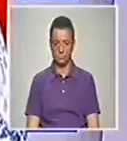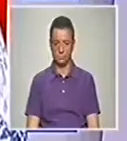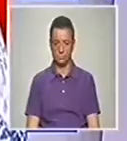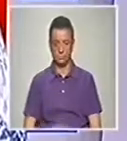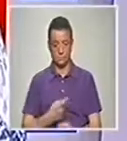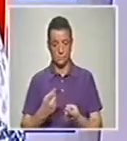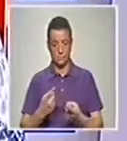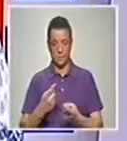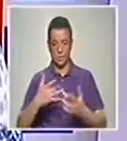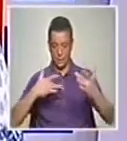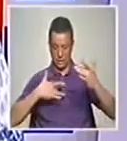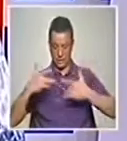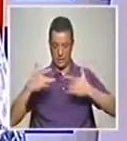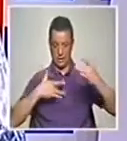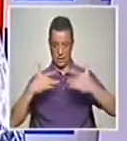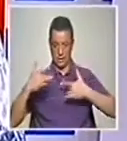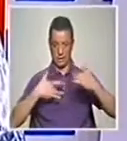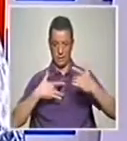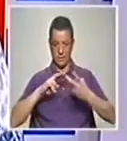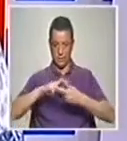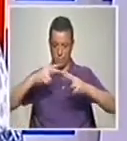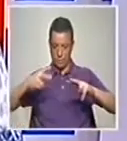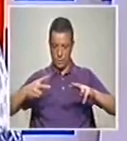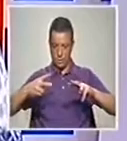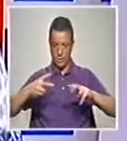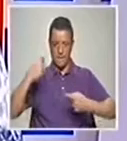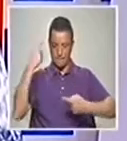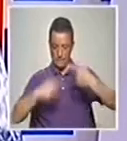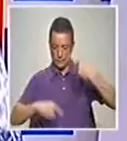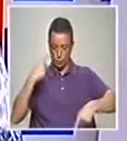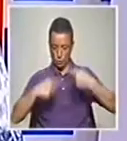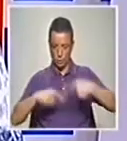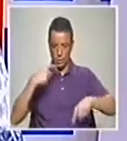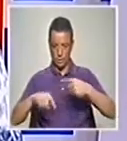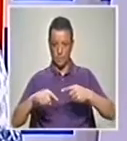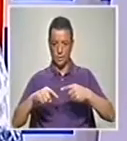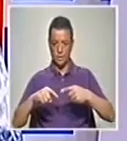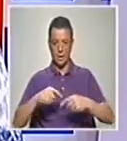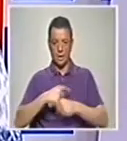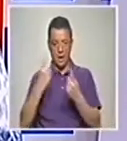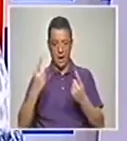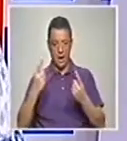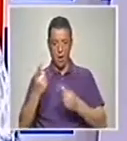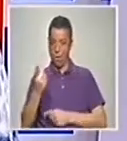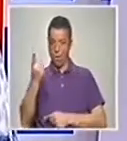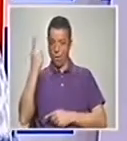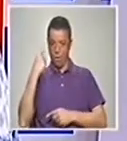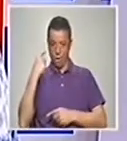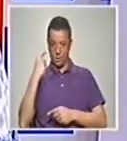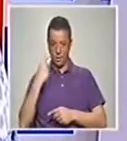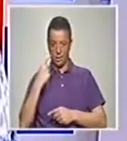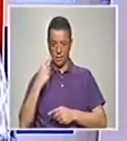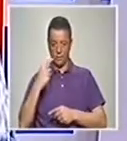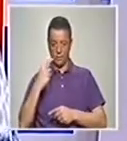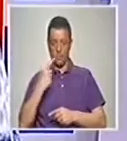E agora vamos ao teatro, ao Teatro Municipal, Constantino Neri, em Matosinhos, onde há uma peça que estreou ontem, reestreou